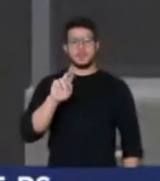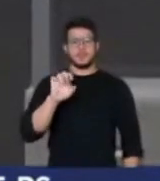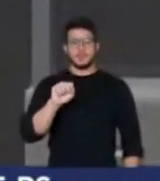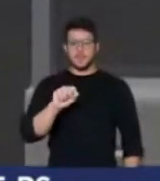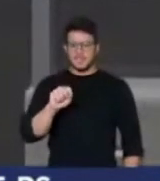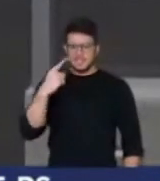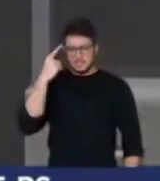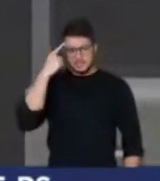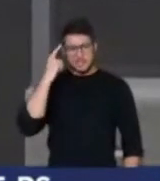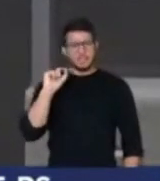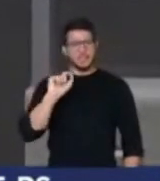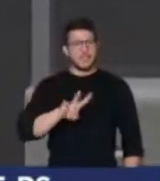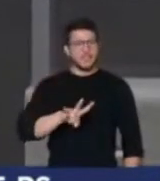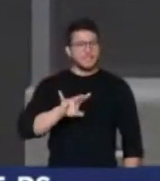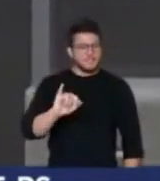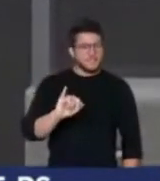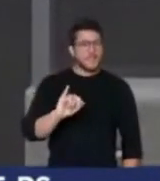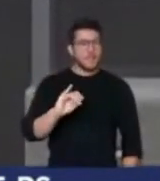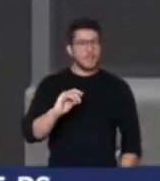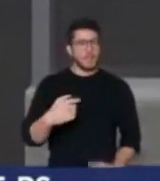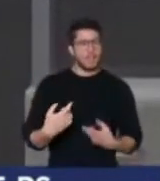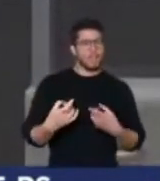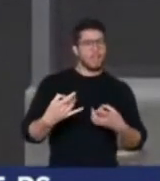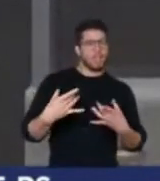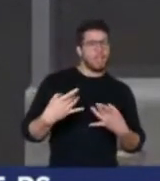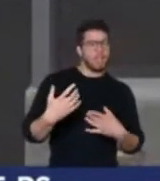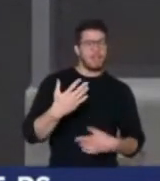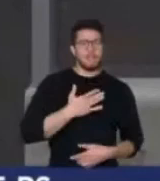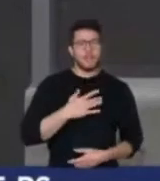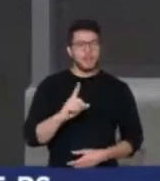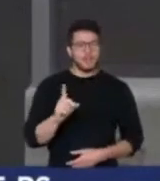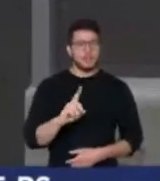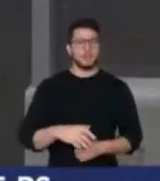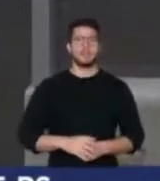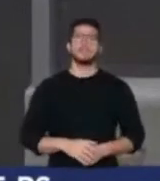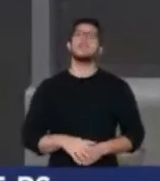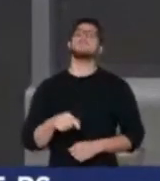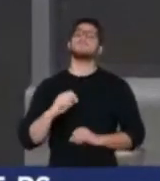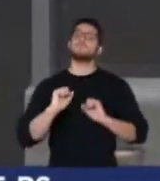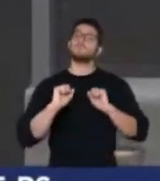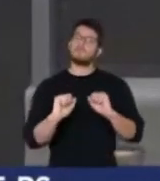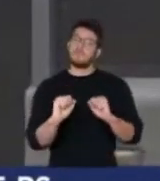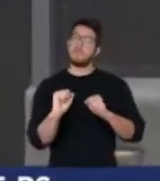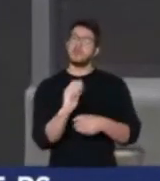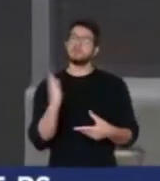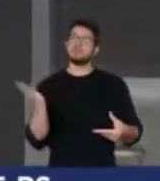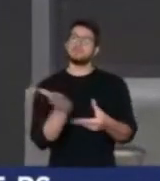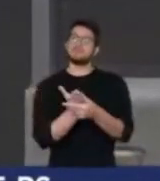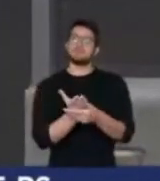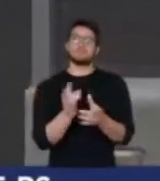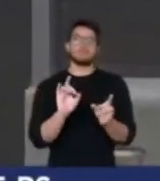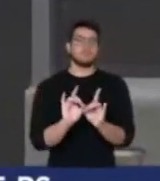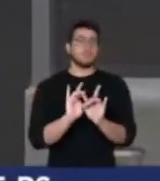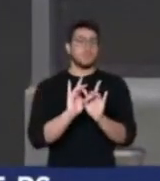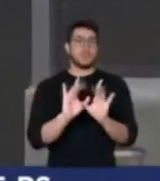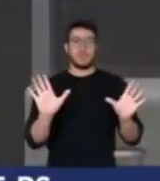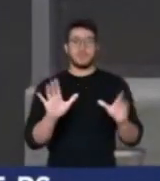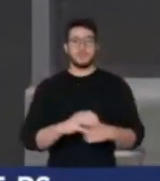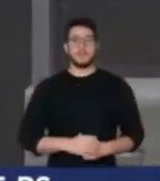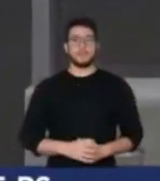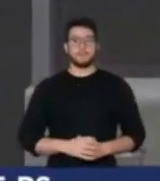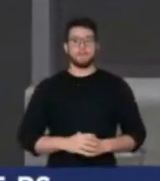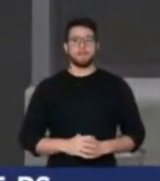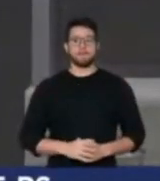Não se acovarde, quero que o senhor me processe, já vou lhe adiantar inclusive que o deputado Vadir